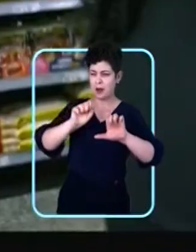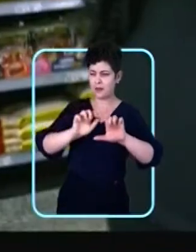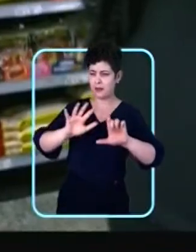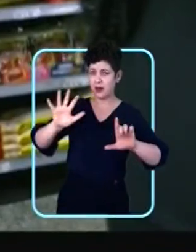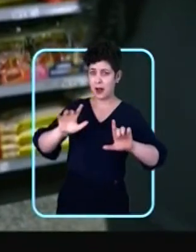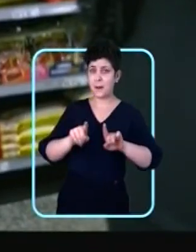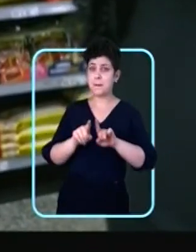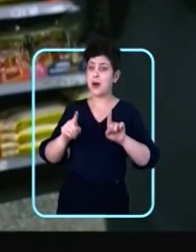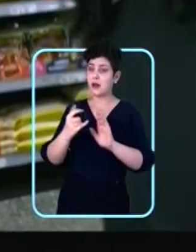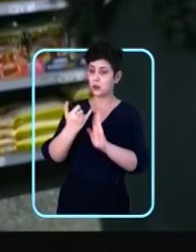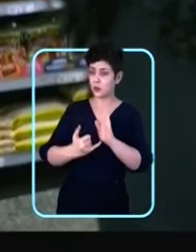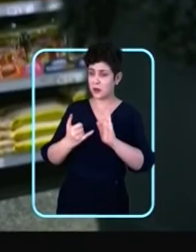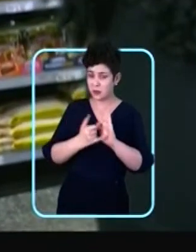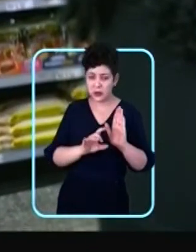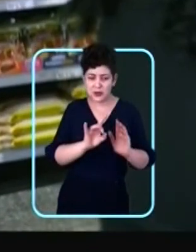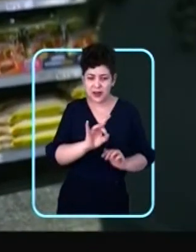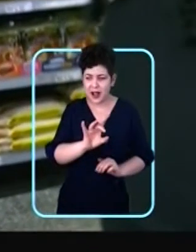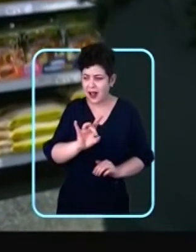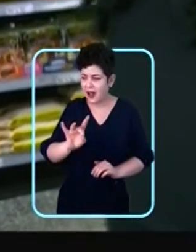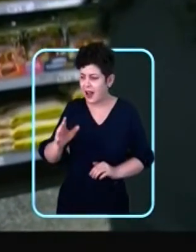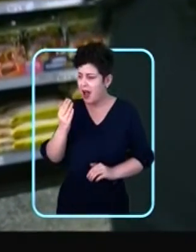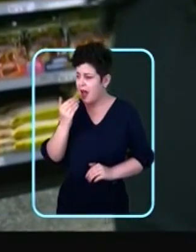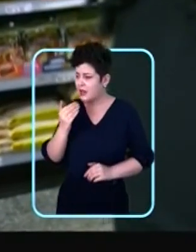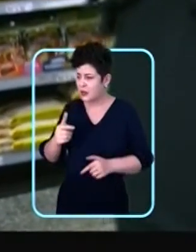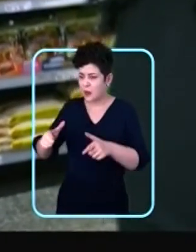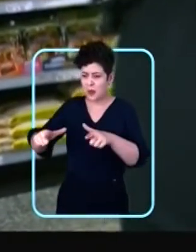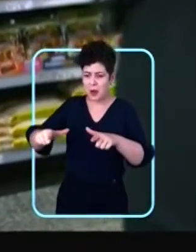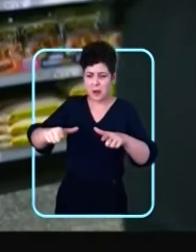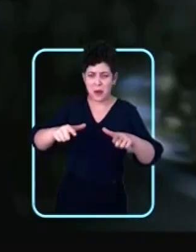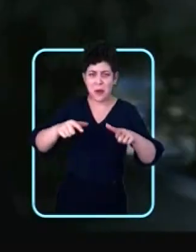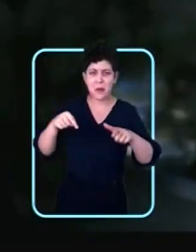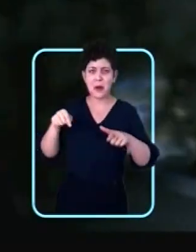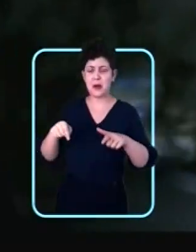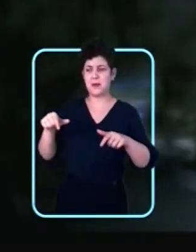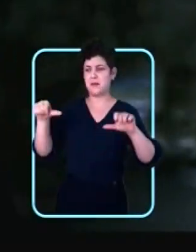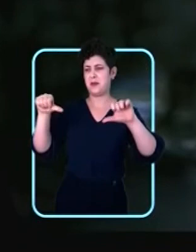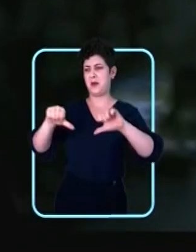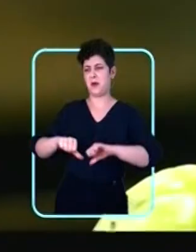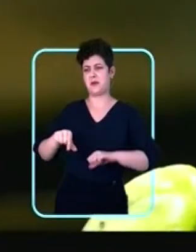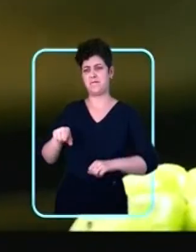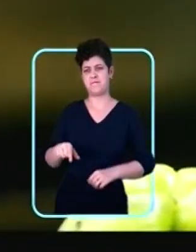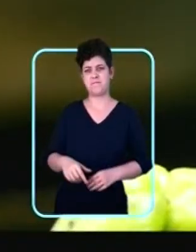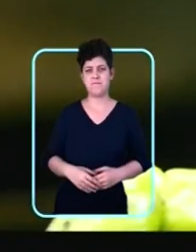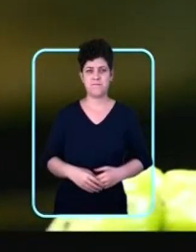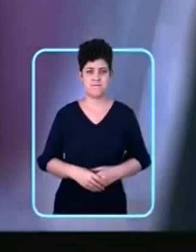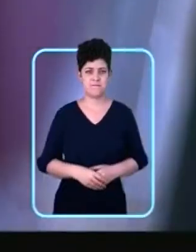A carga tributária em cima de cada alimento é que faz isso. Essa é a pior parte.